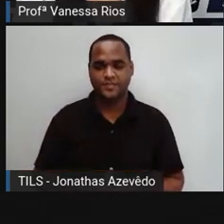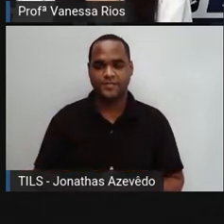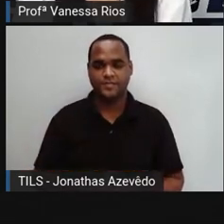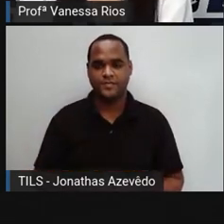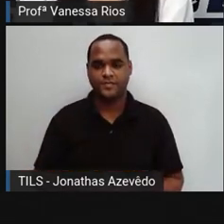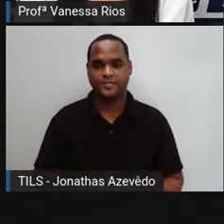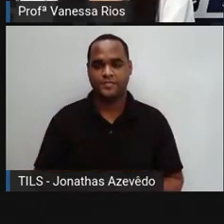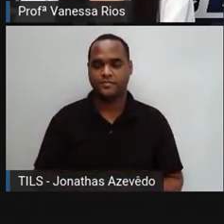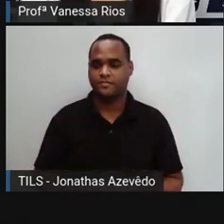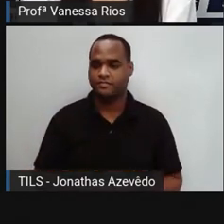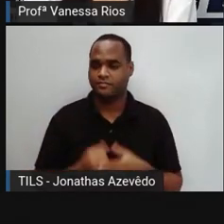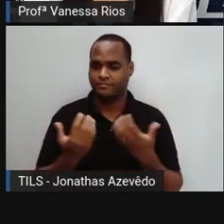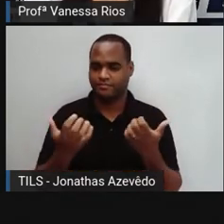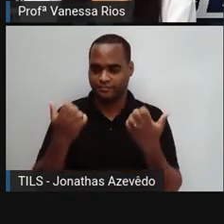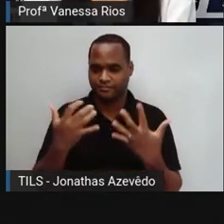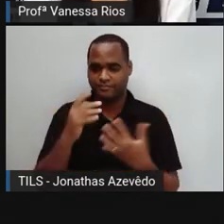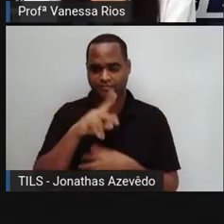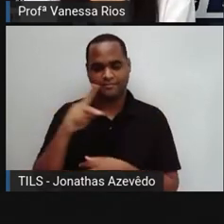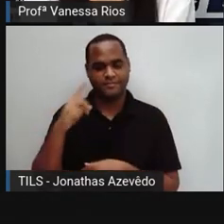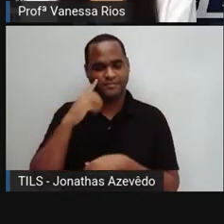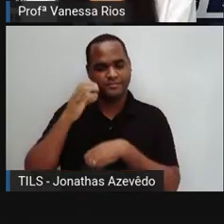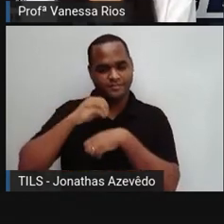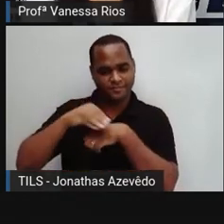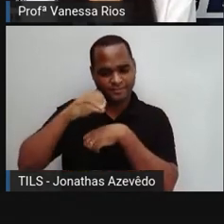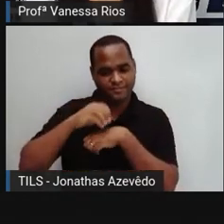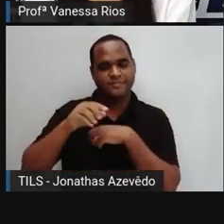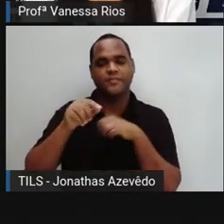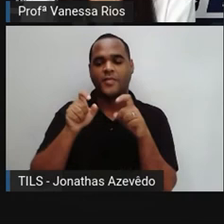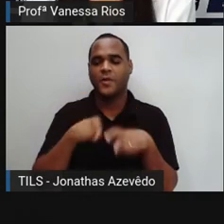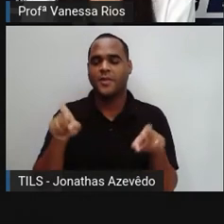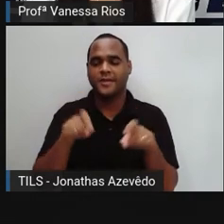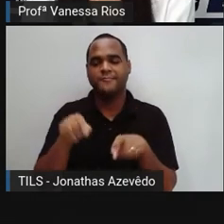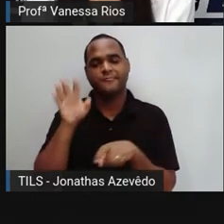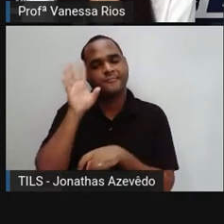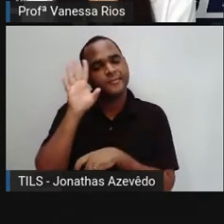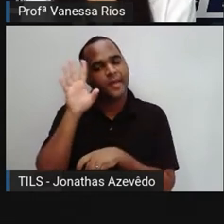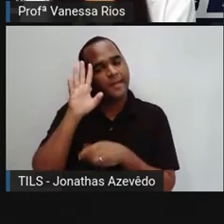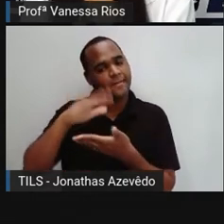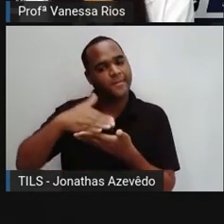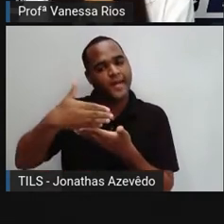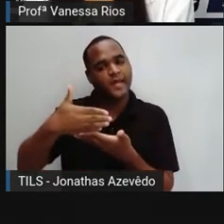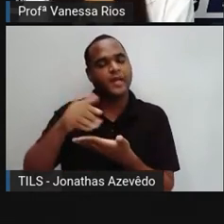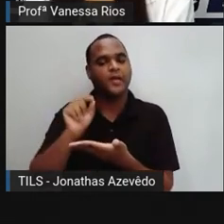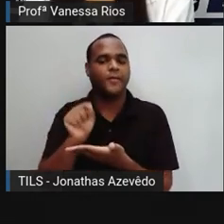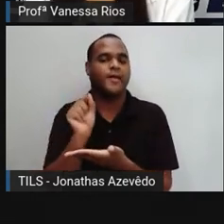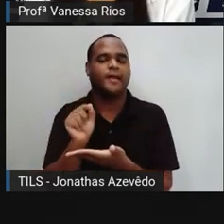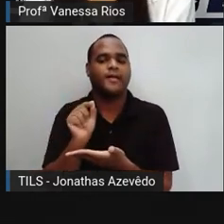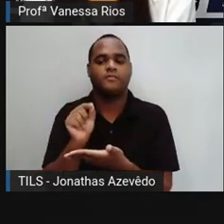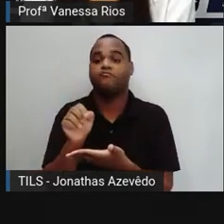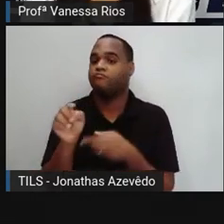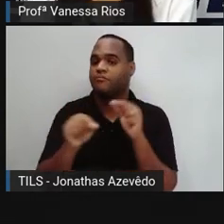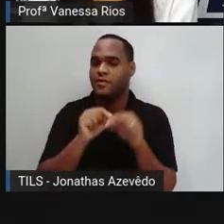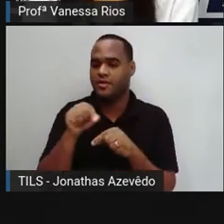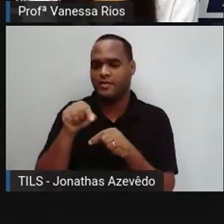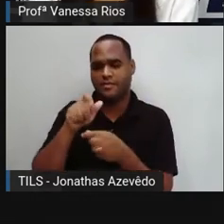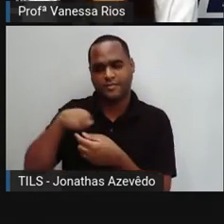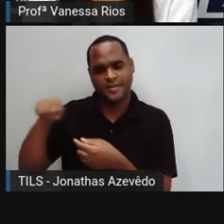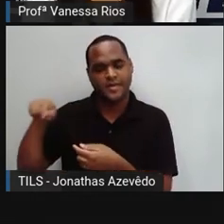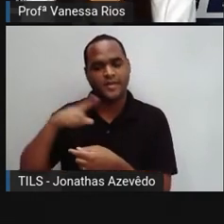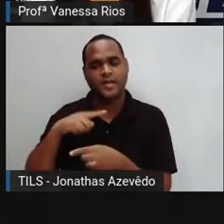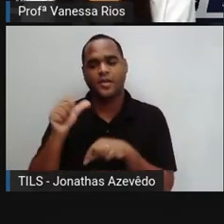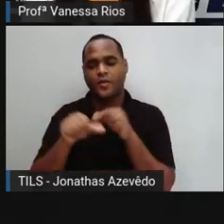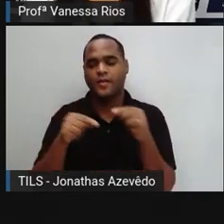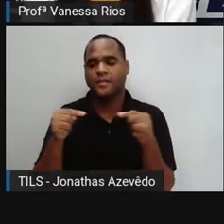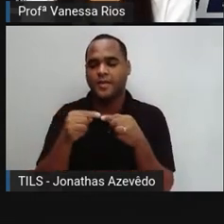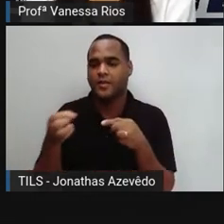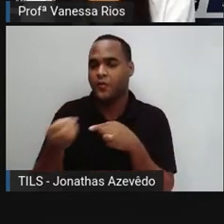E aí a Pro traz o computador, né? Trazendo aí essa reflexão sobre a escrita atual, né? O